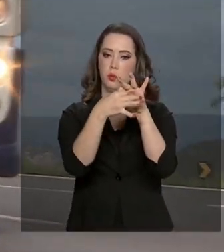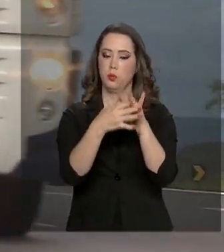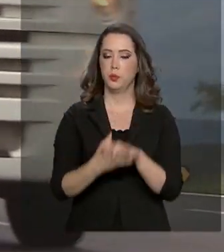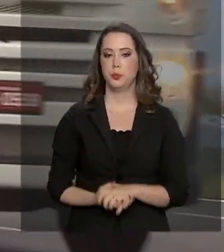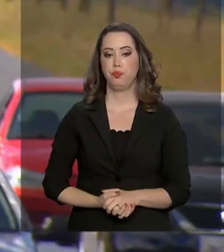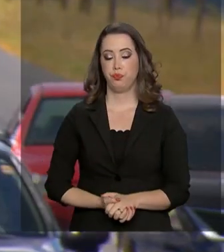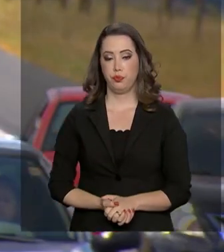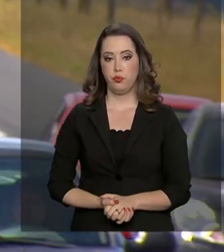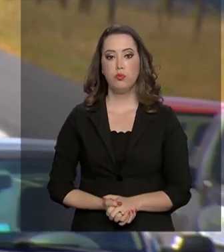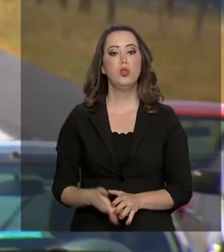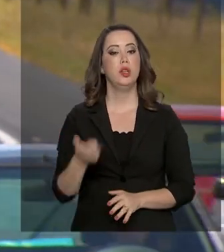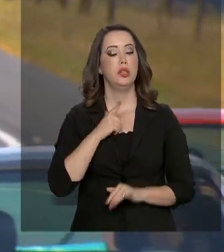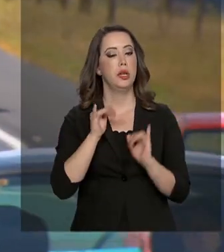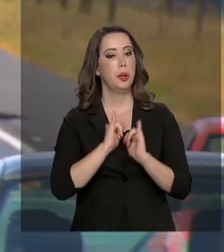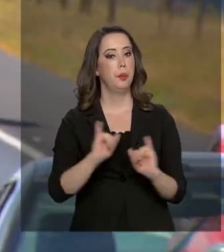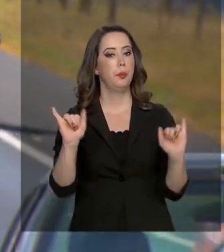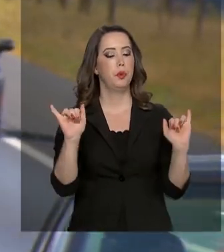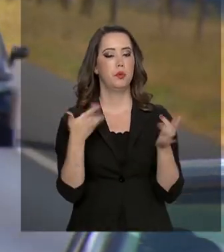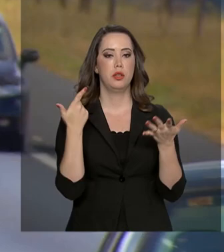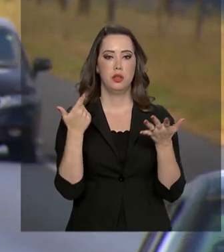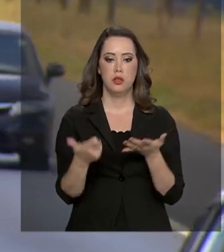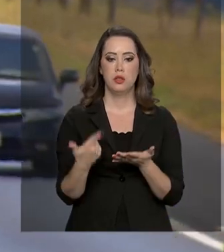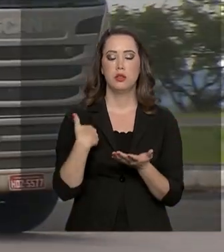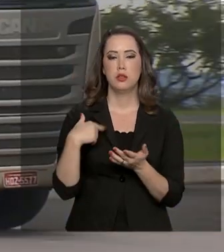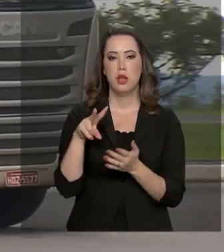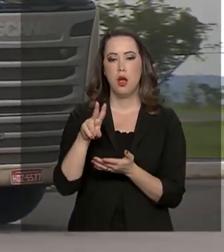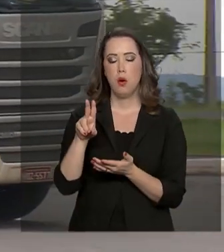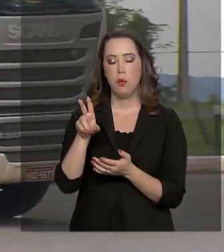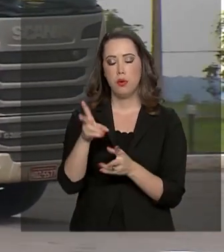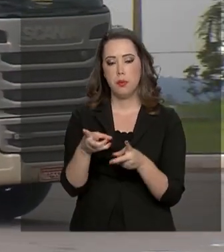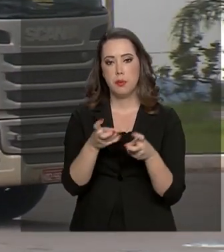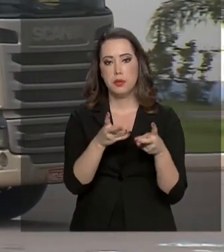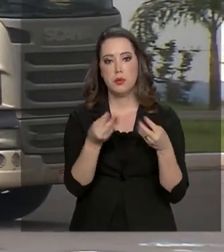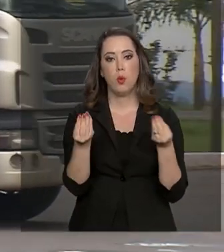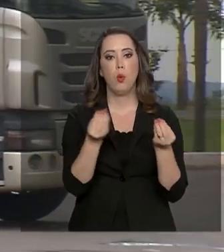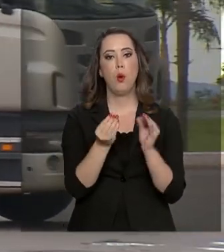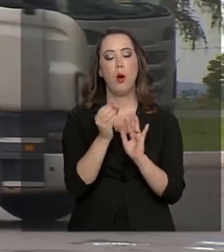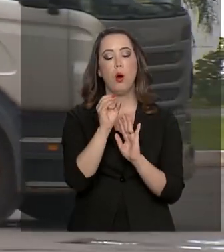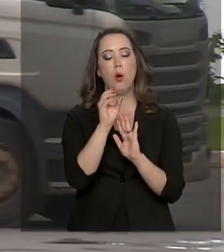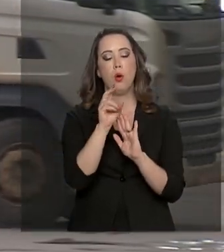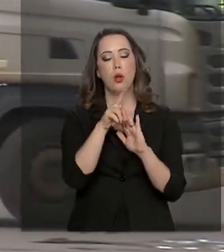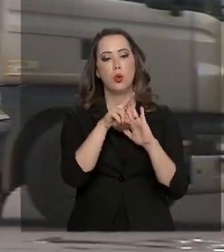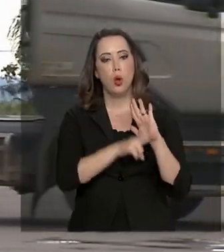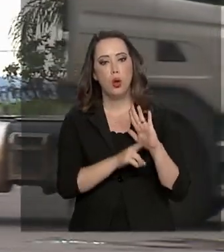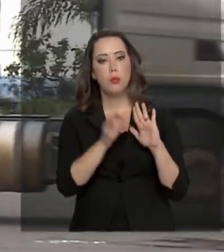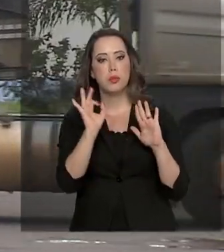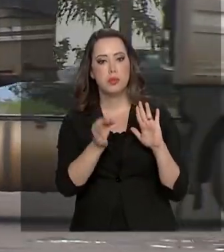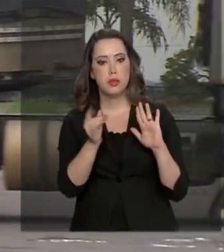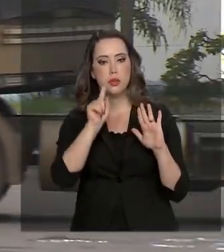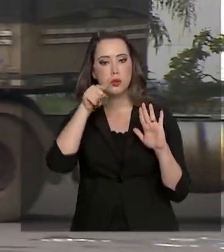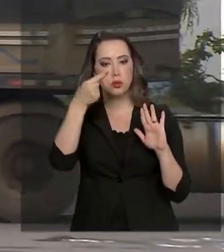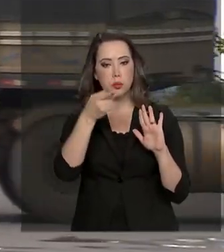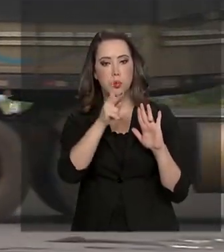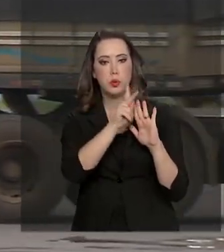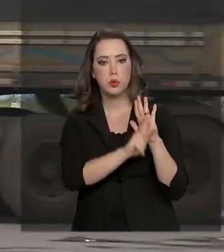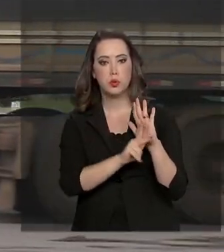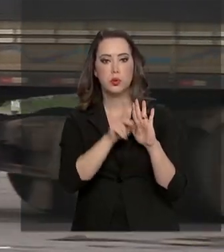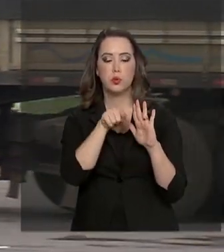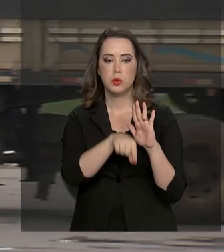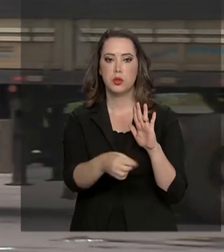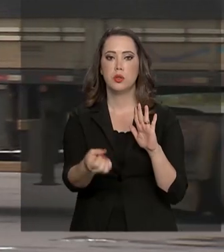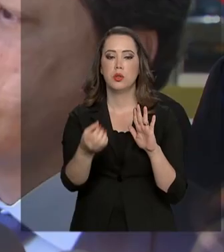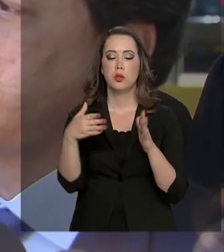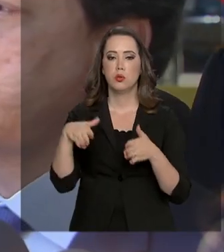publicação da resolução que trata do Código Identificador da Operação de Transporte e o lançamento, em breve, do programa Roda Bem